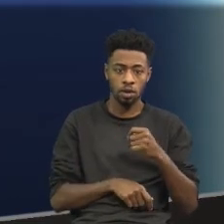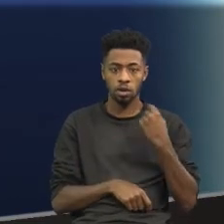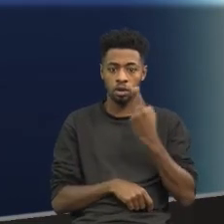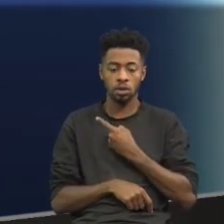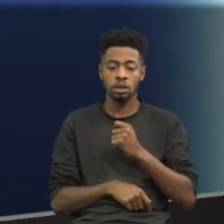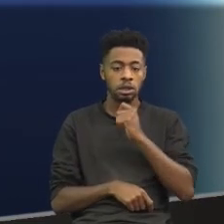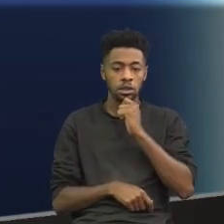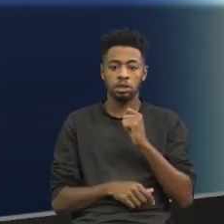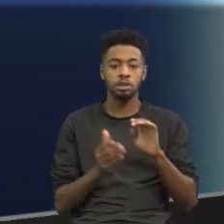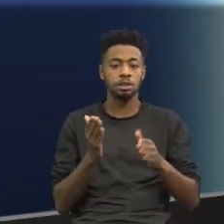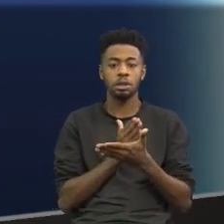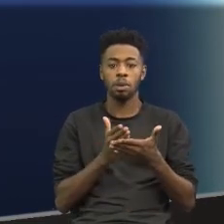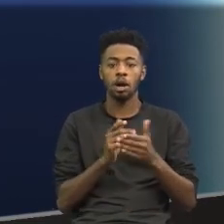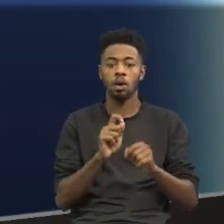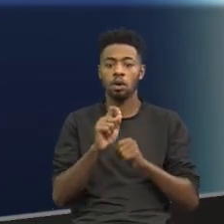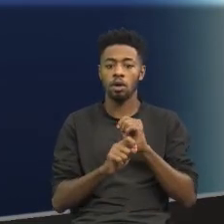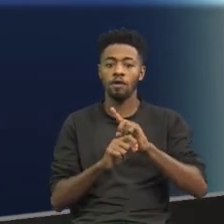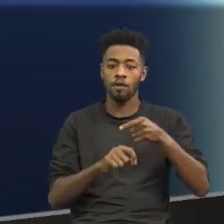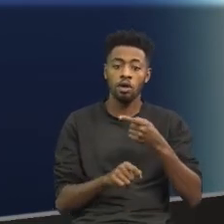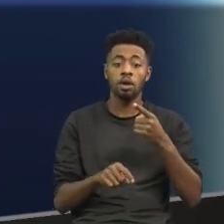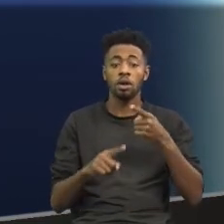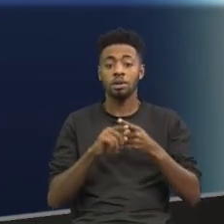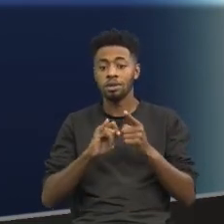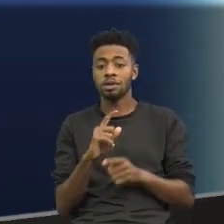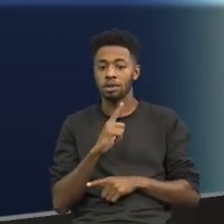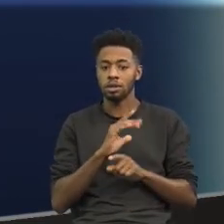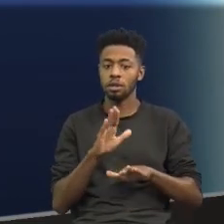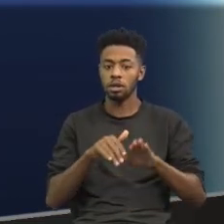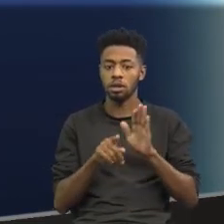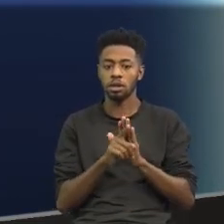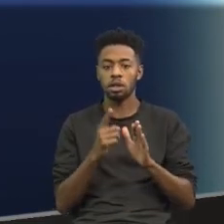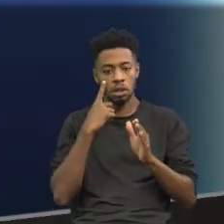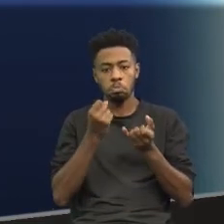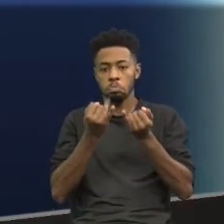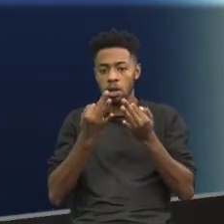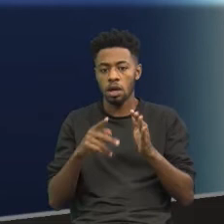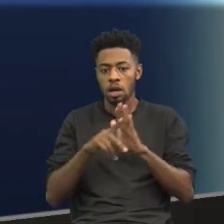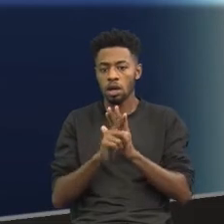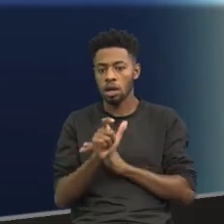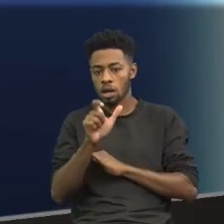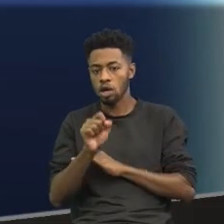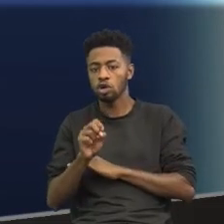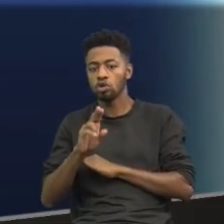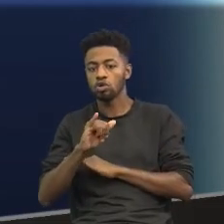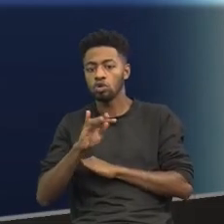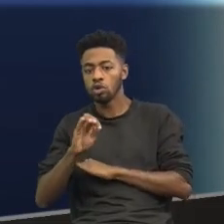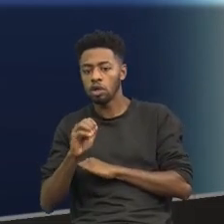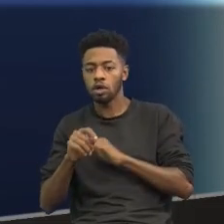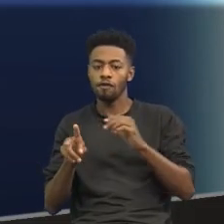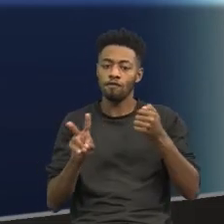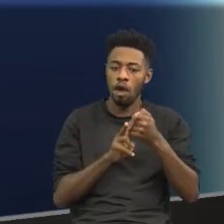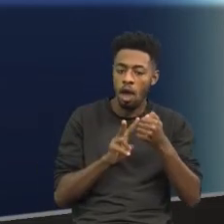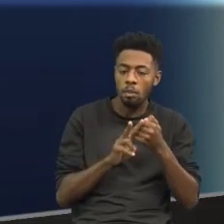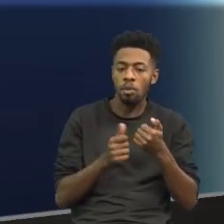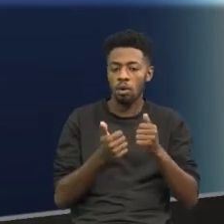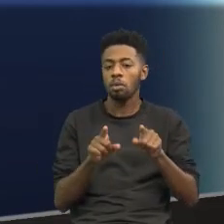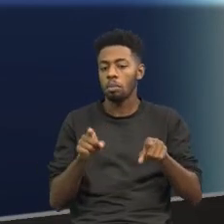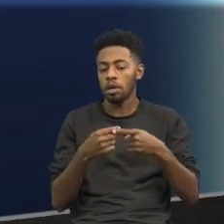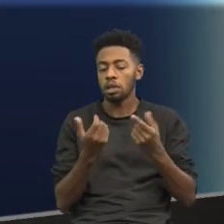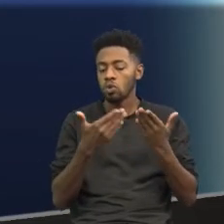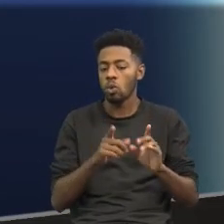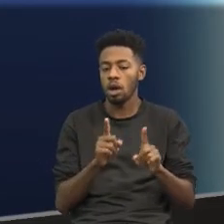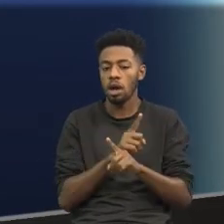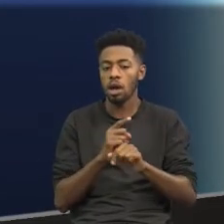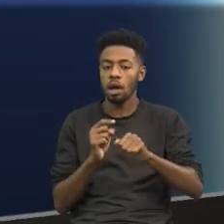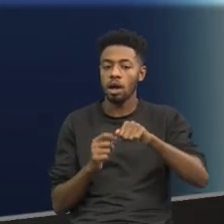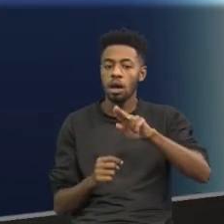a gente não separa o sujeito por vírgula, a não ser que eu tenha algum termo explicativo entre o sujeito e o verbo e coisas do tipo, que não é o caso. Mas o